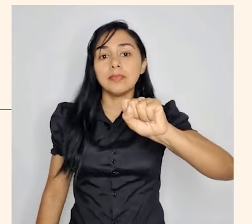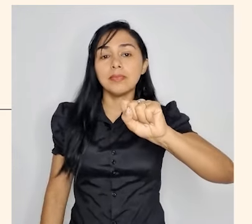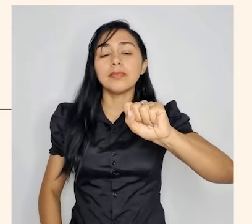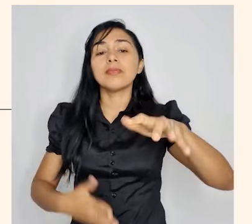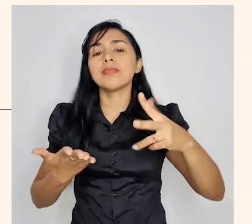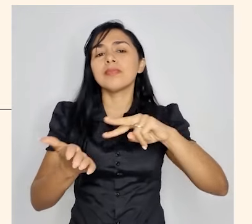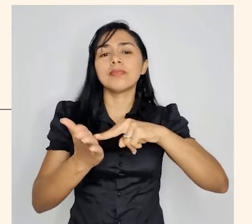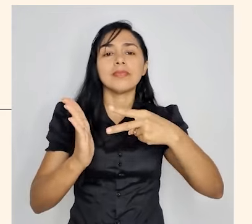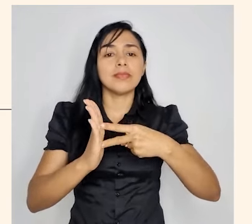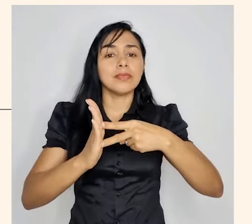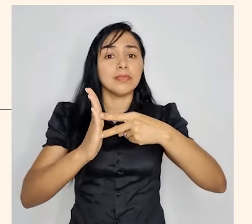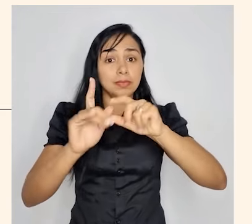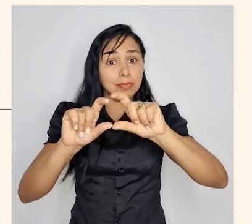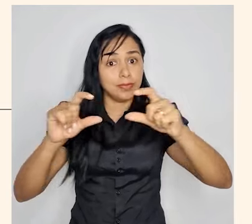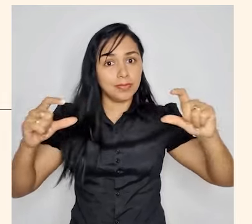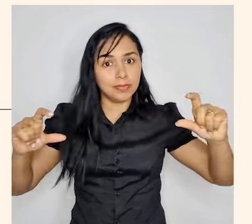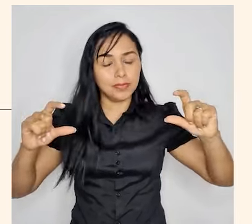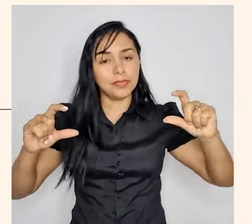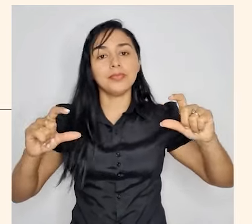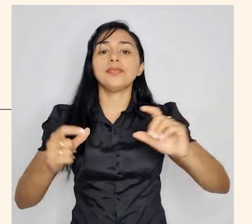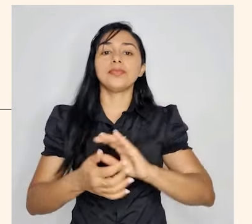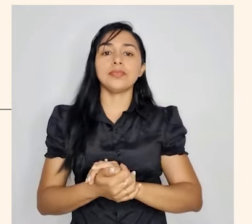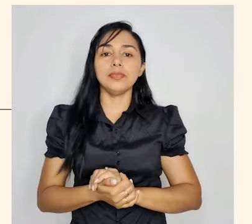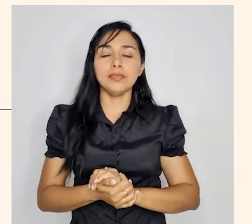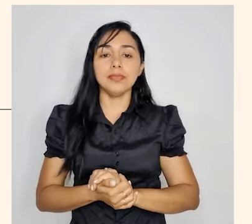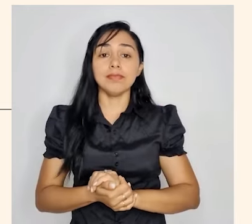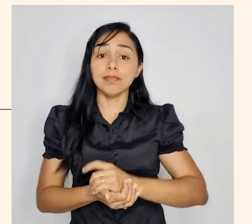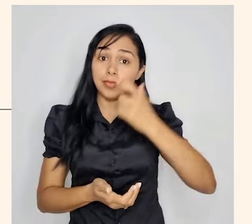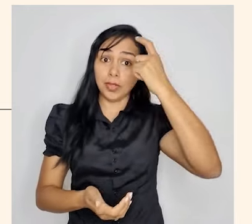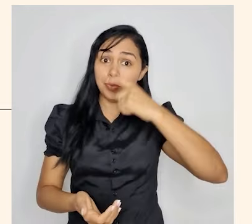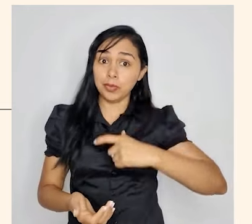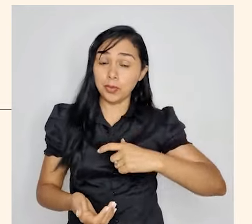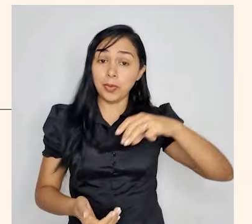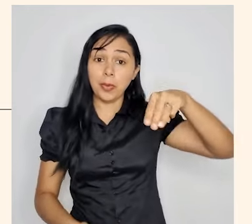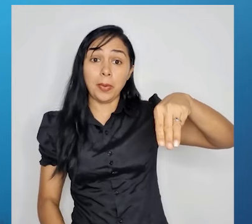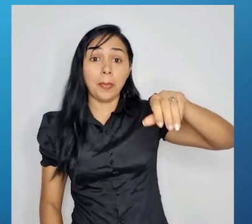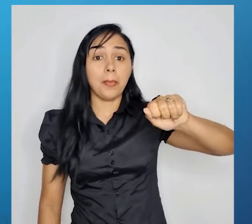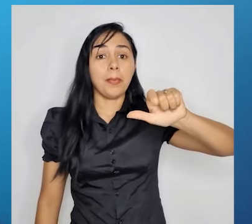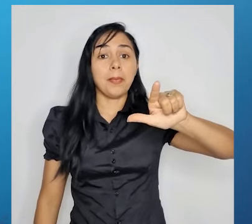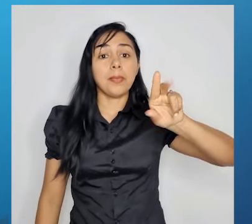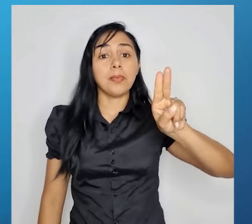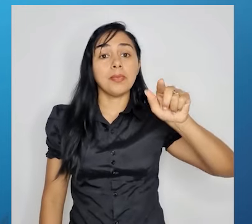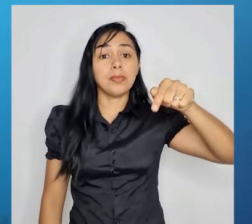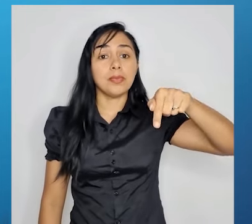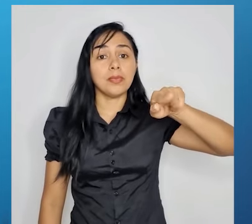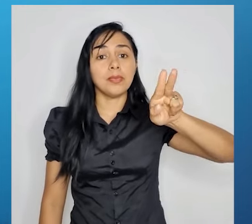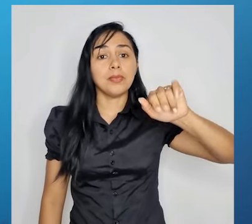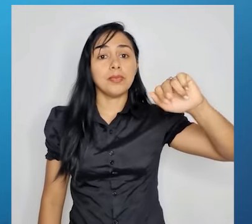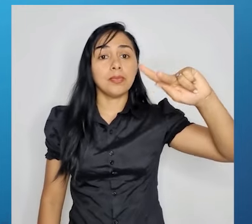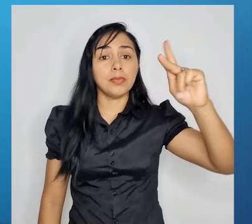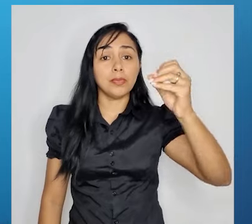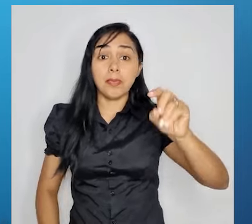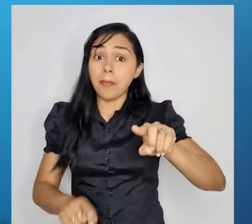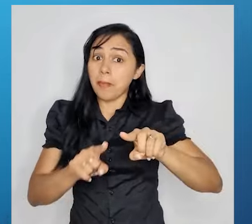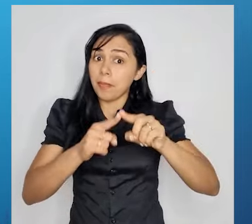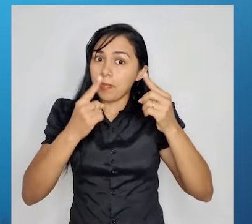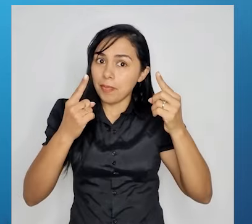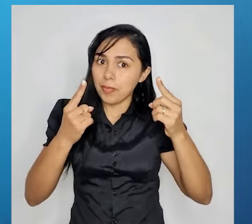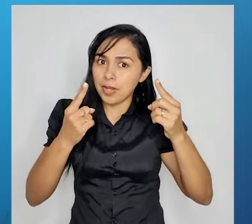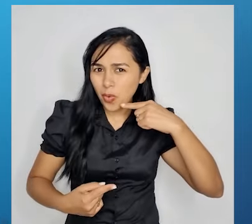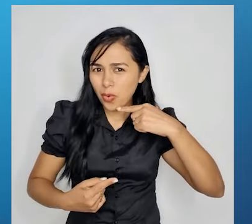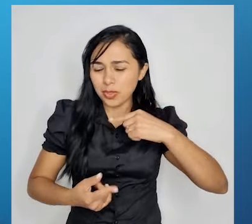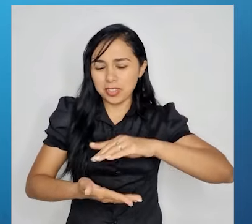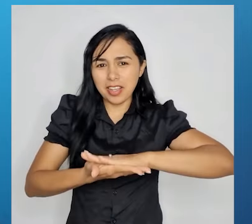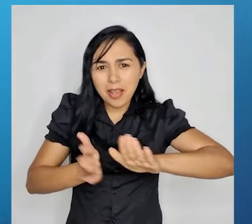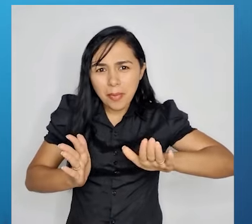frase, para esse termo, né? Sou maluquinho, mas não sou doido de estragar